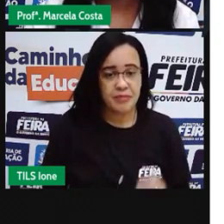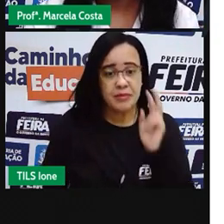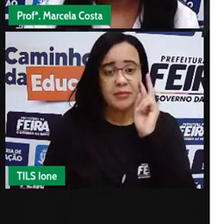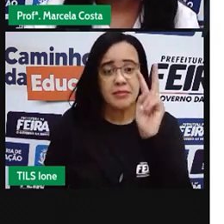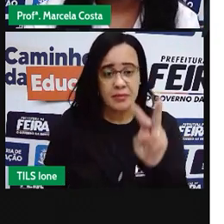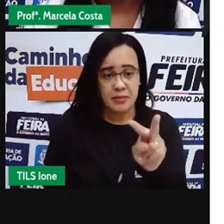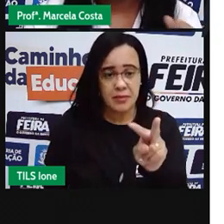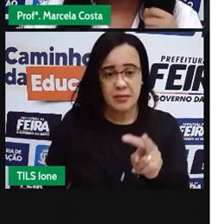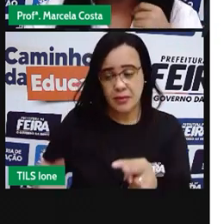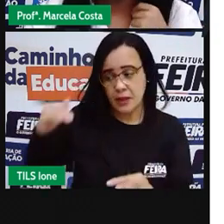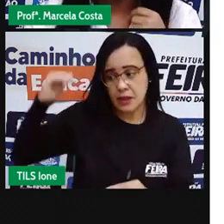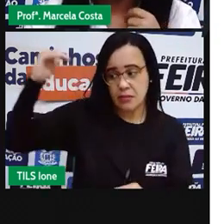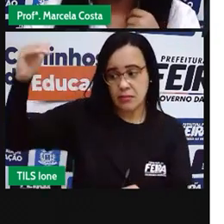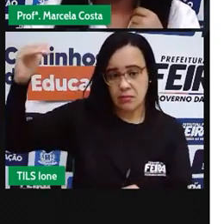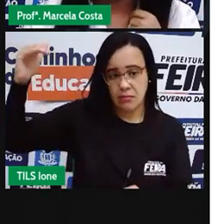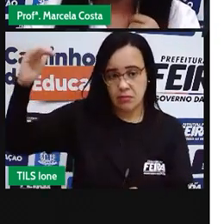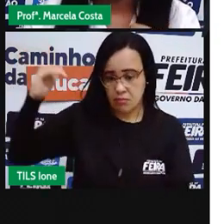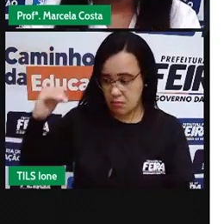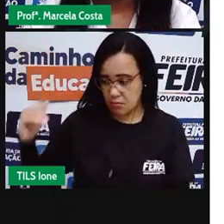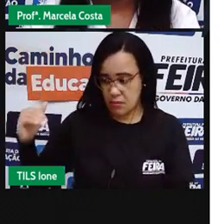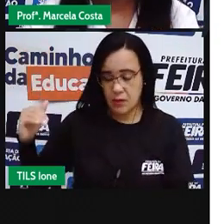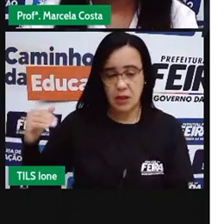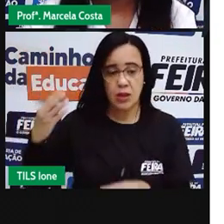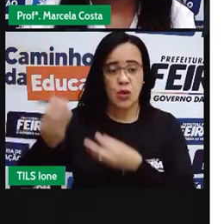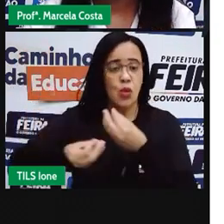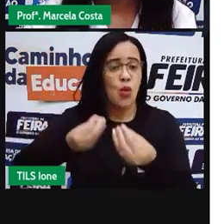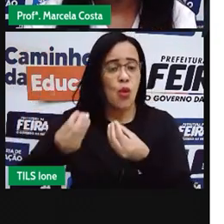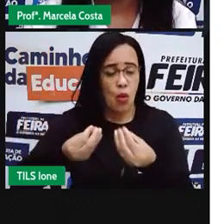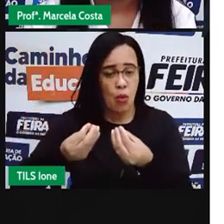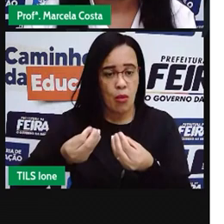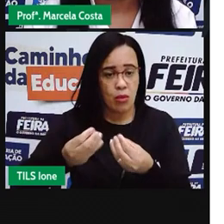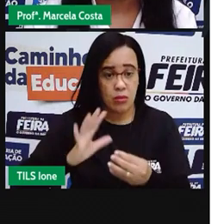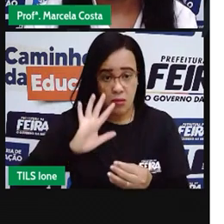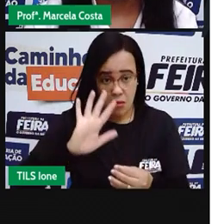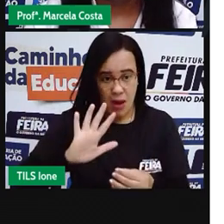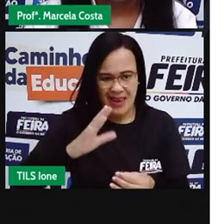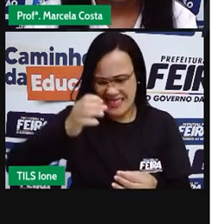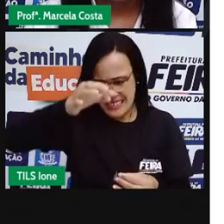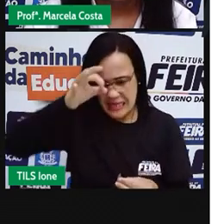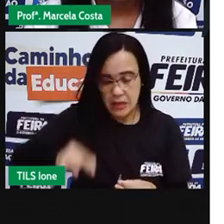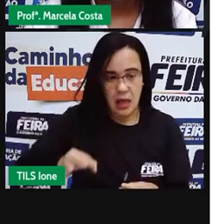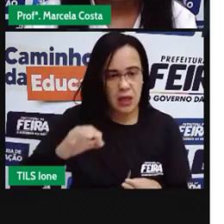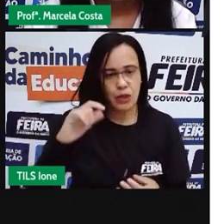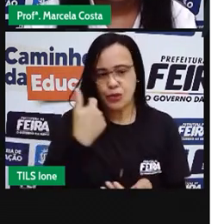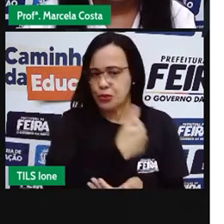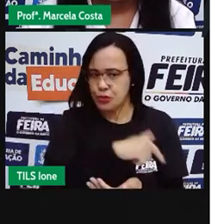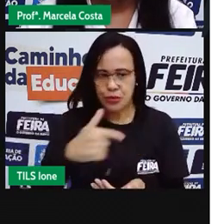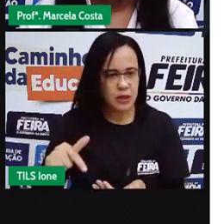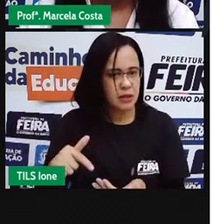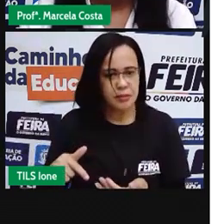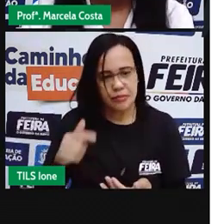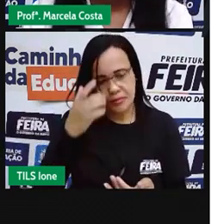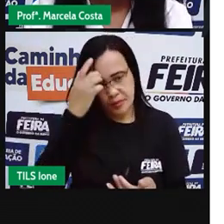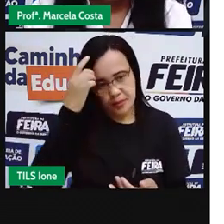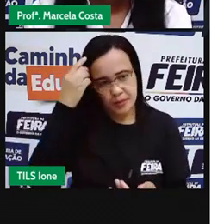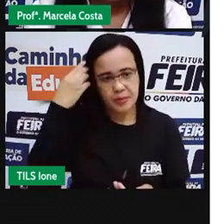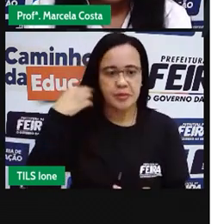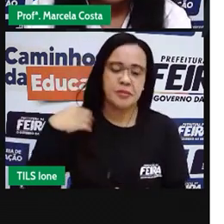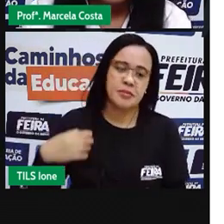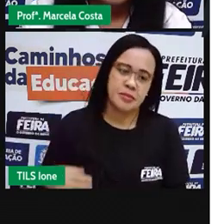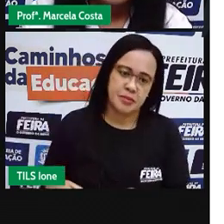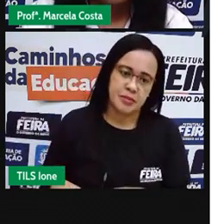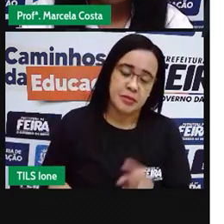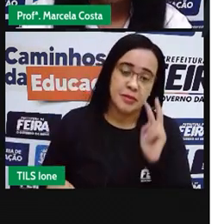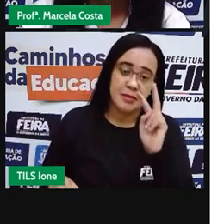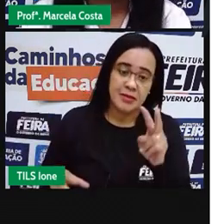o tamanho do barbante, mas não vai ver a exatidão em metros e centímetros. Olha essa imagem,